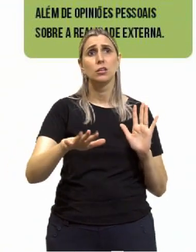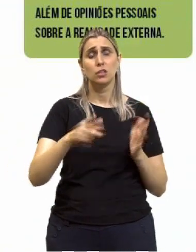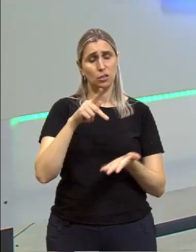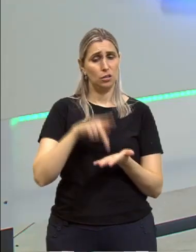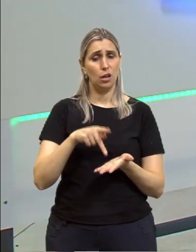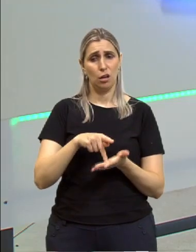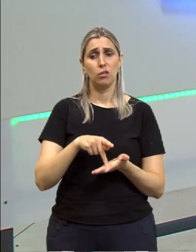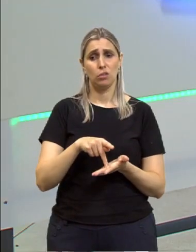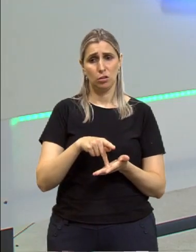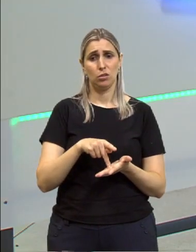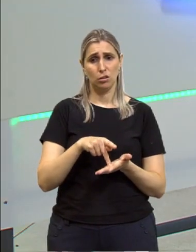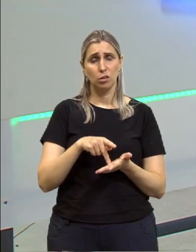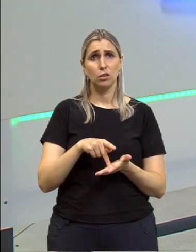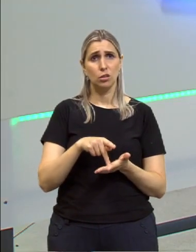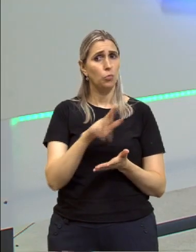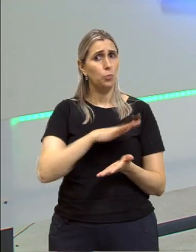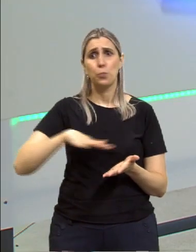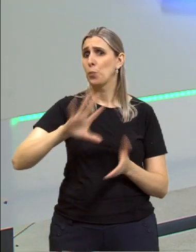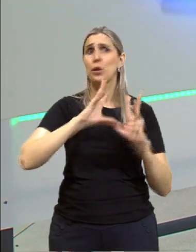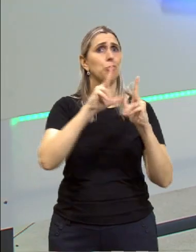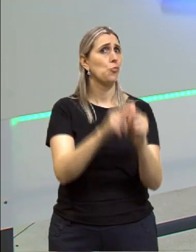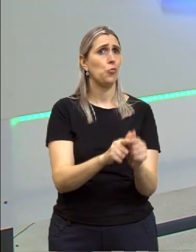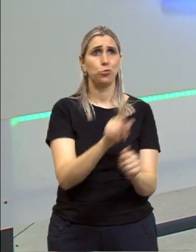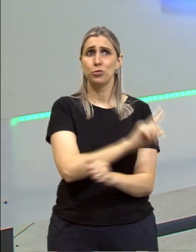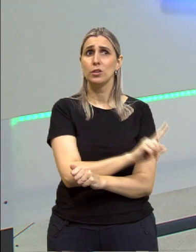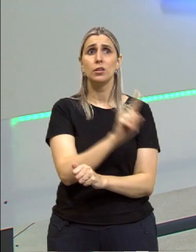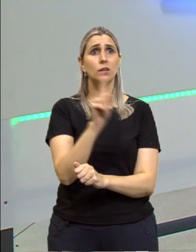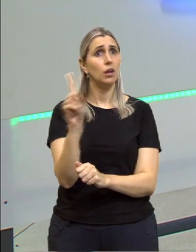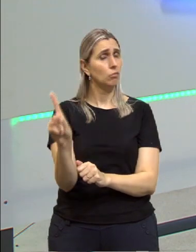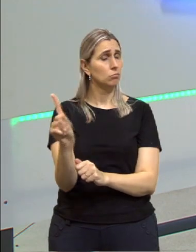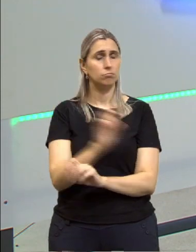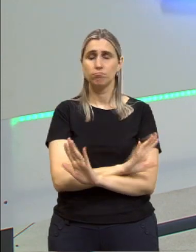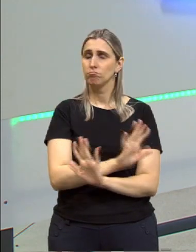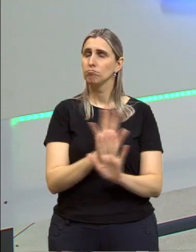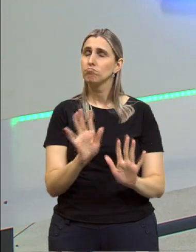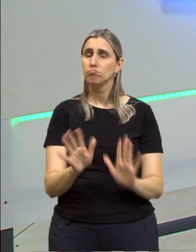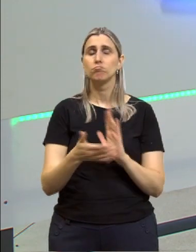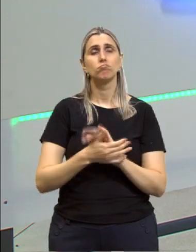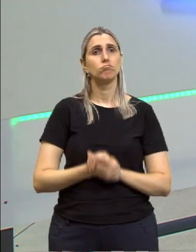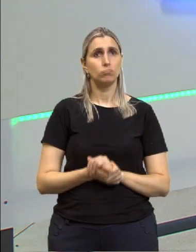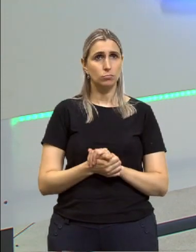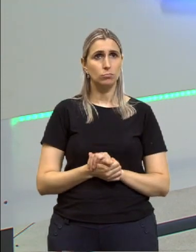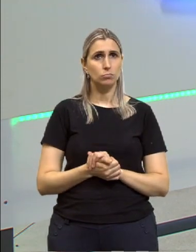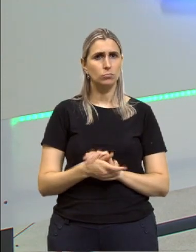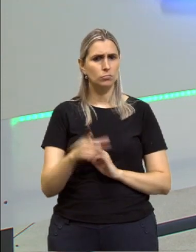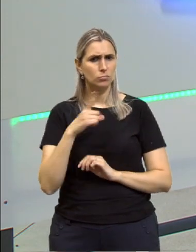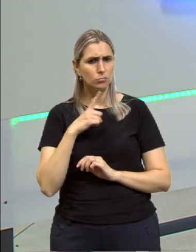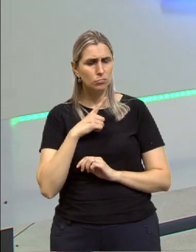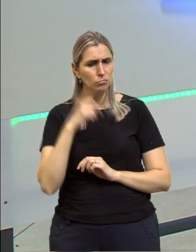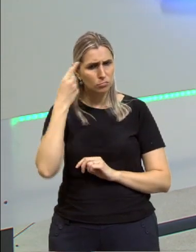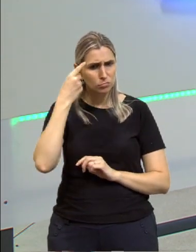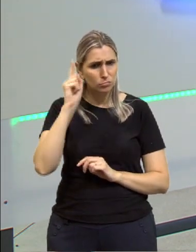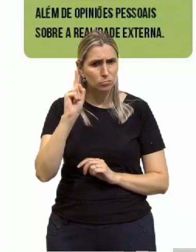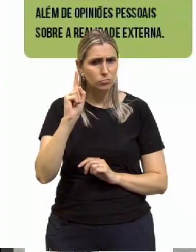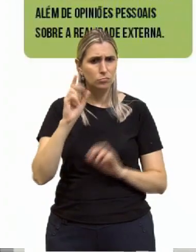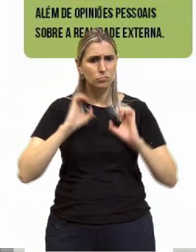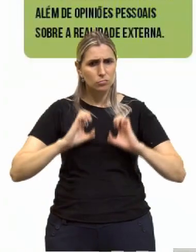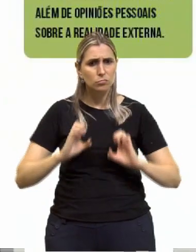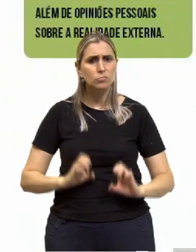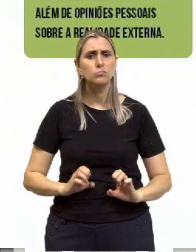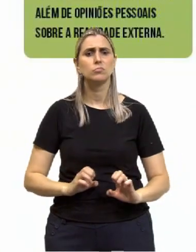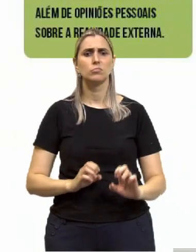verdades que sejam universais. O todo. Tinha uma concepção ética